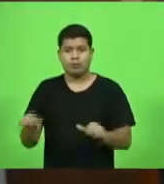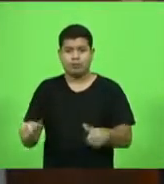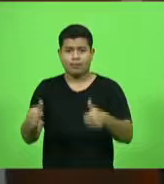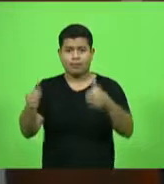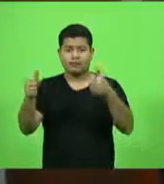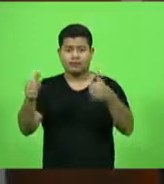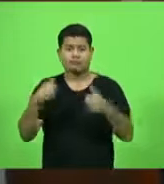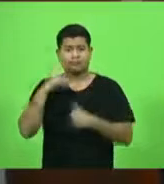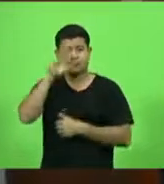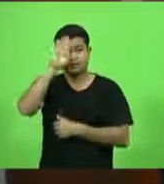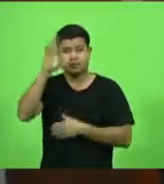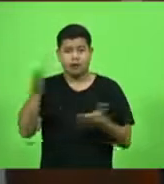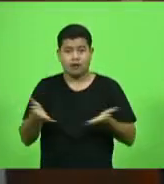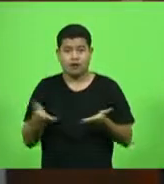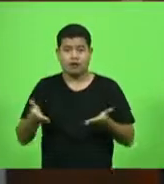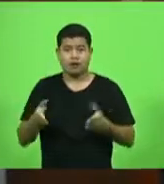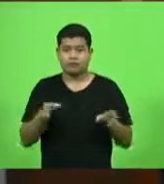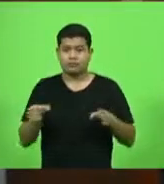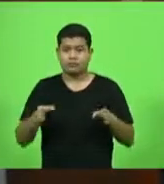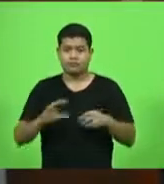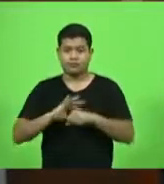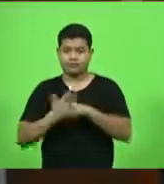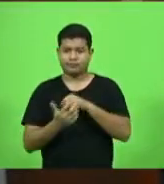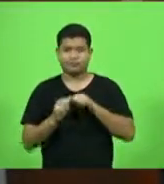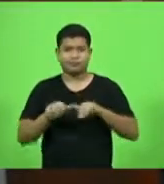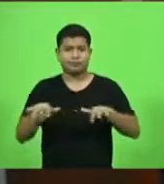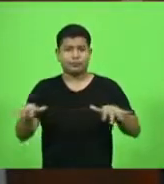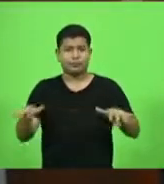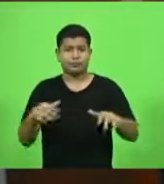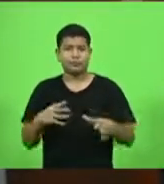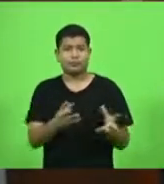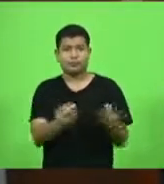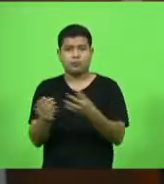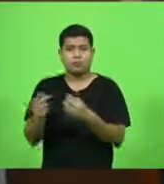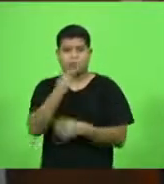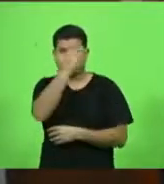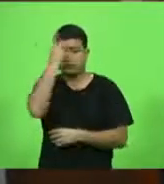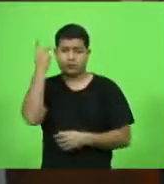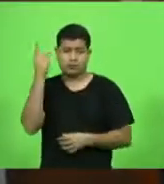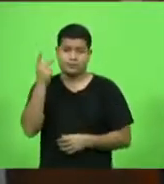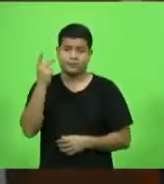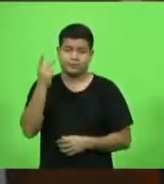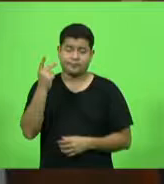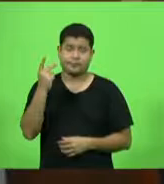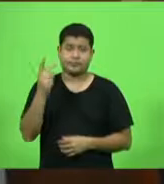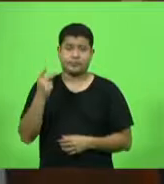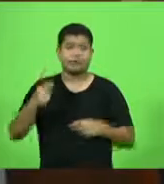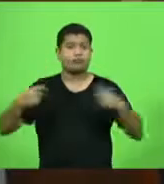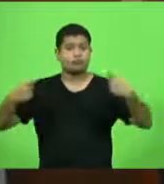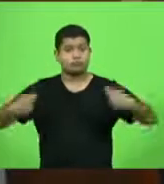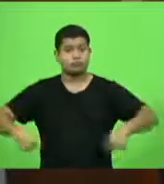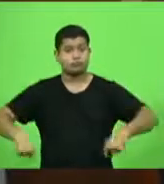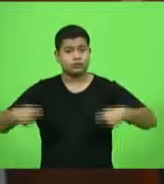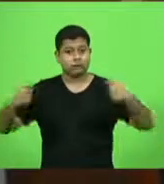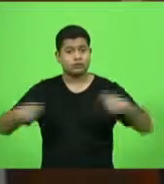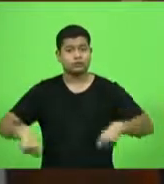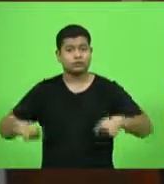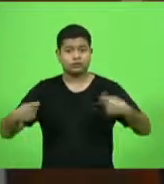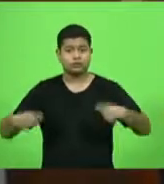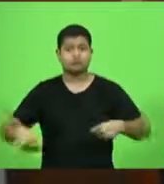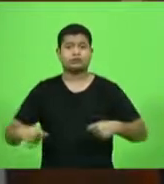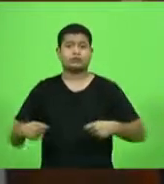fase de COVID, quantas pessoas precisam e precisaram